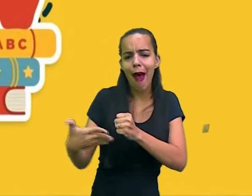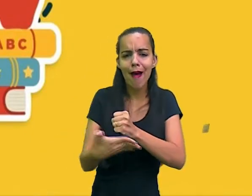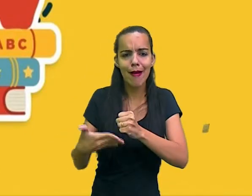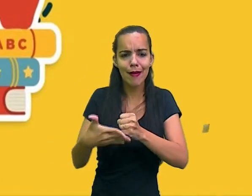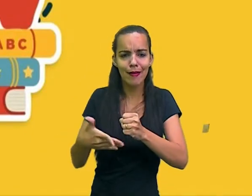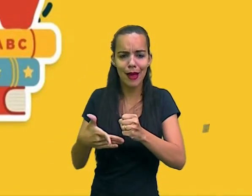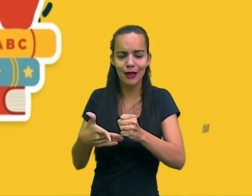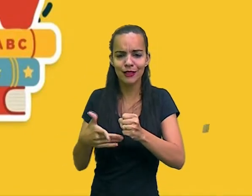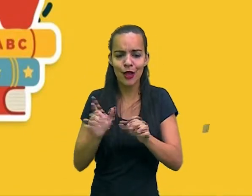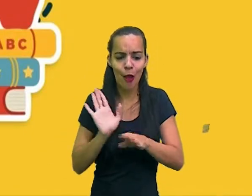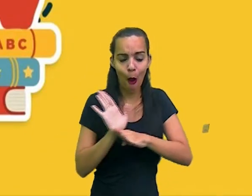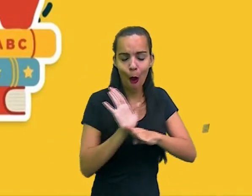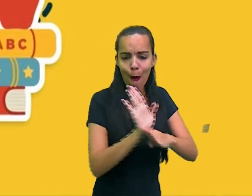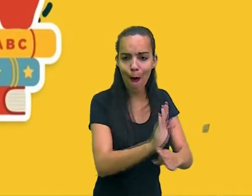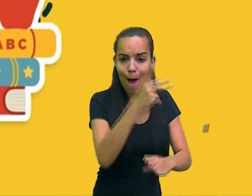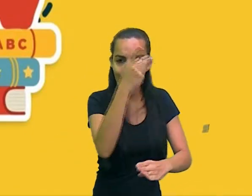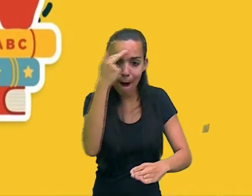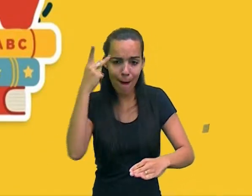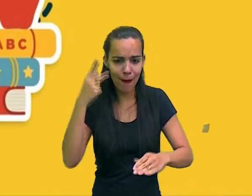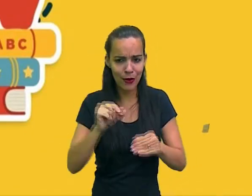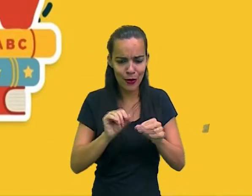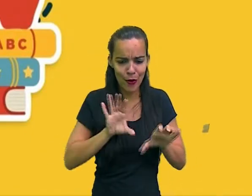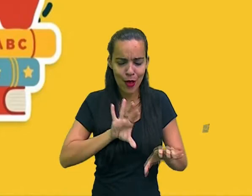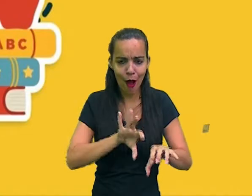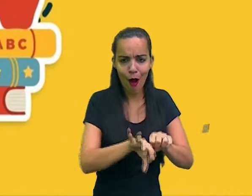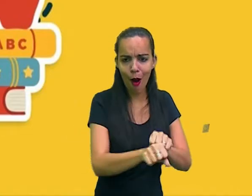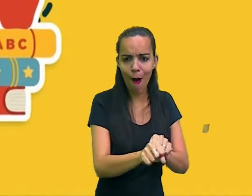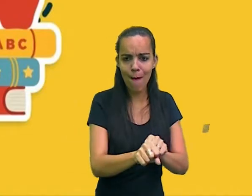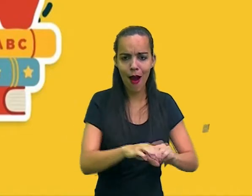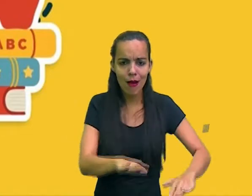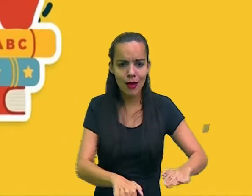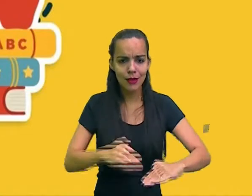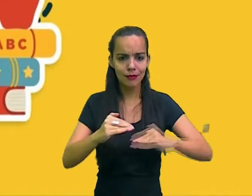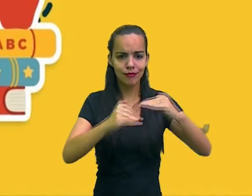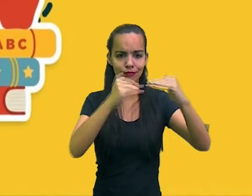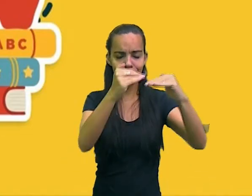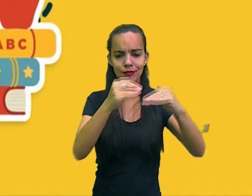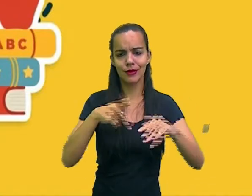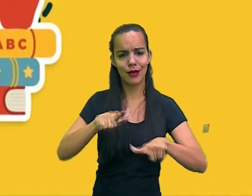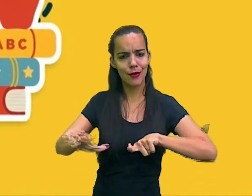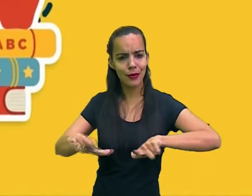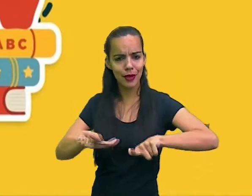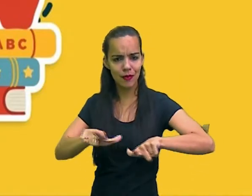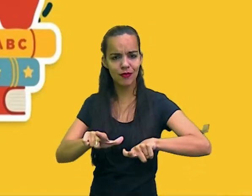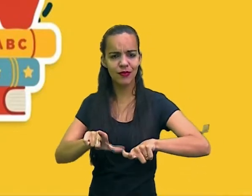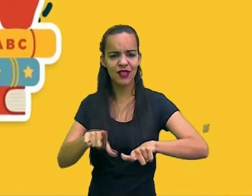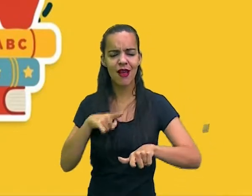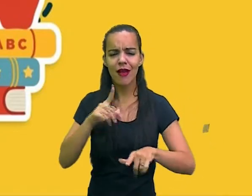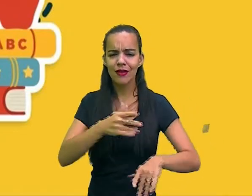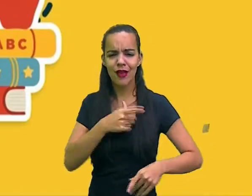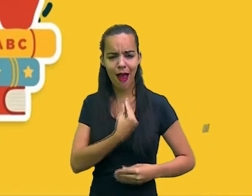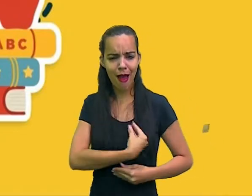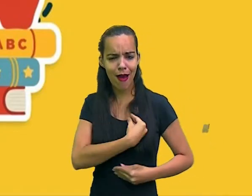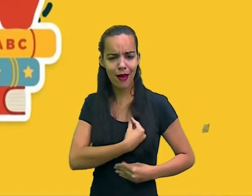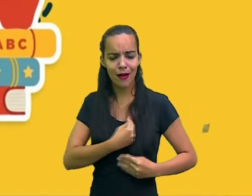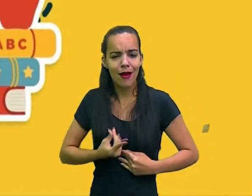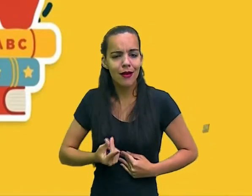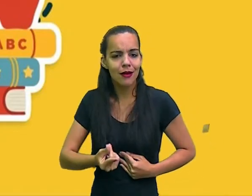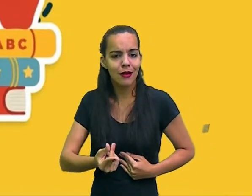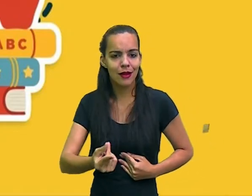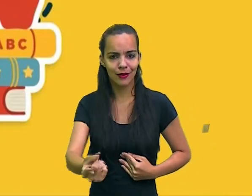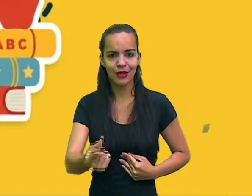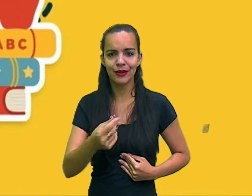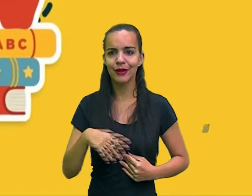cidadãos para o trabalho e para a vida também. Valorize seu professor.